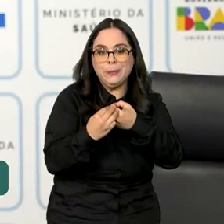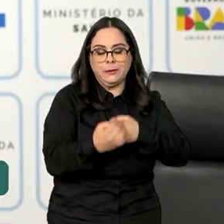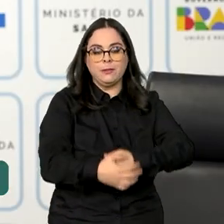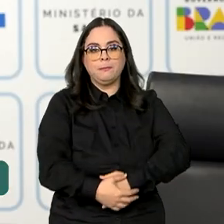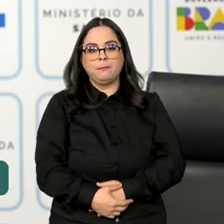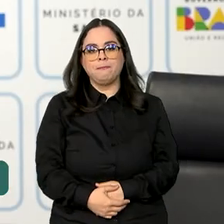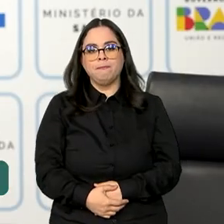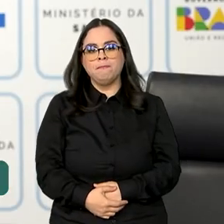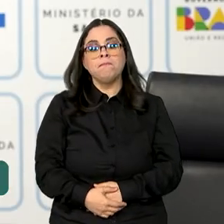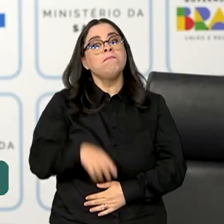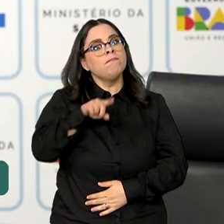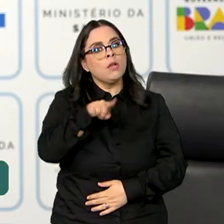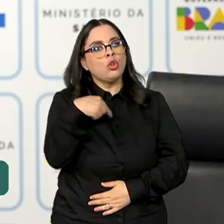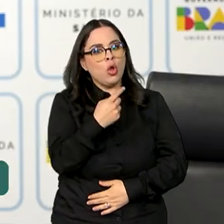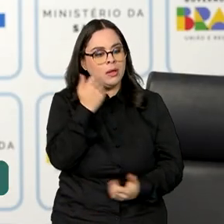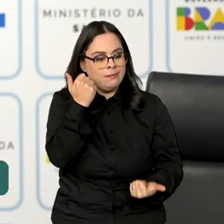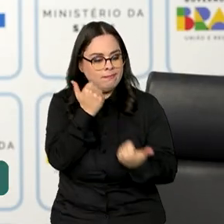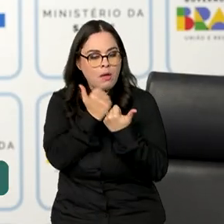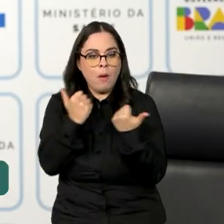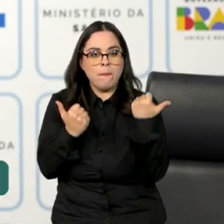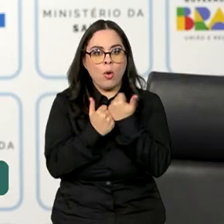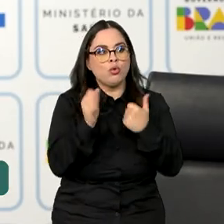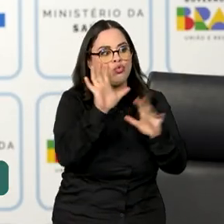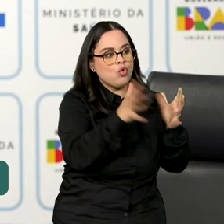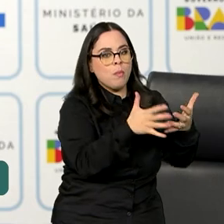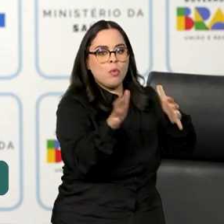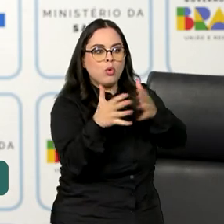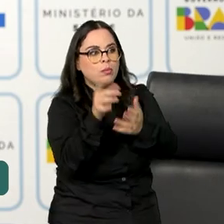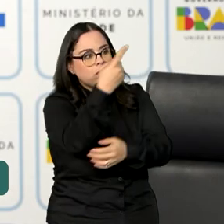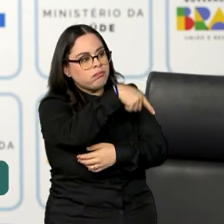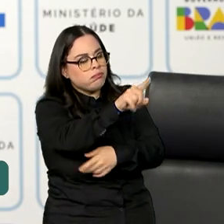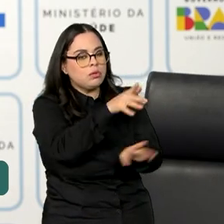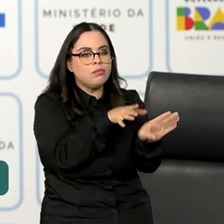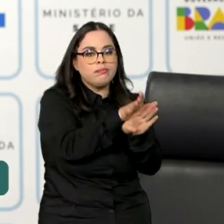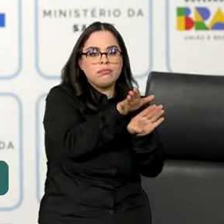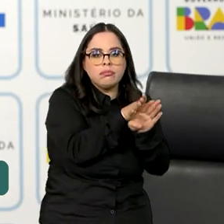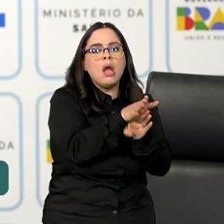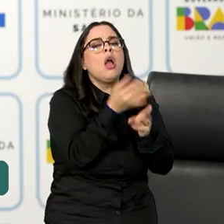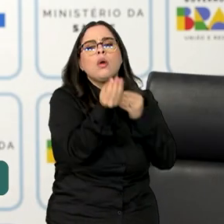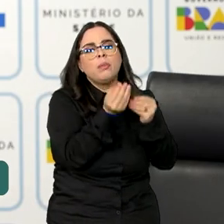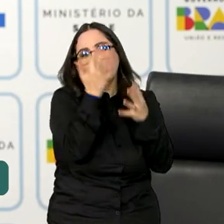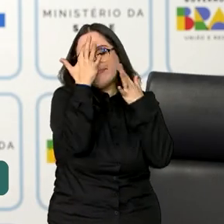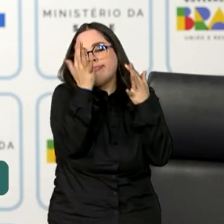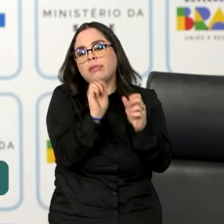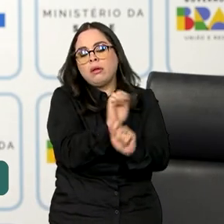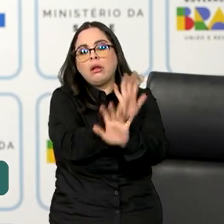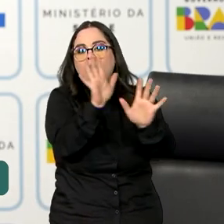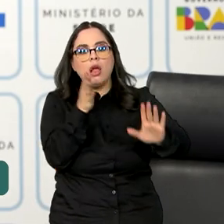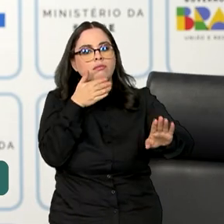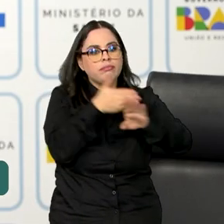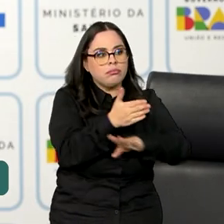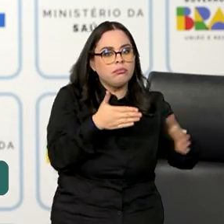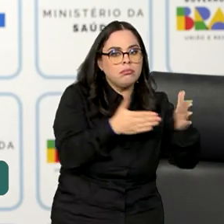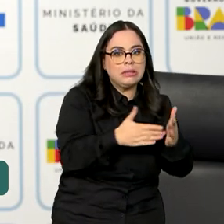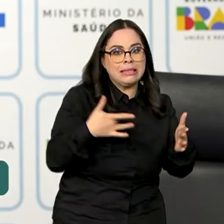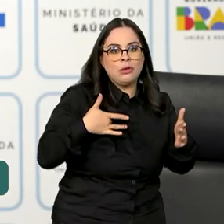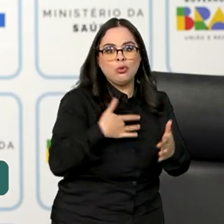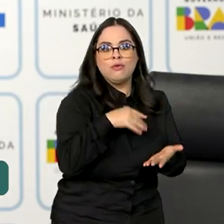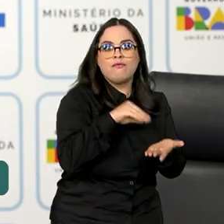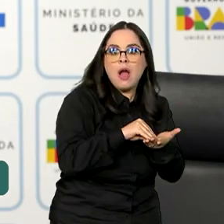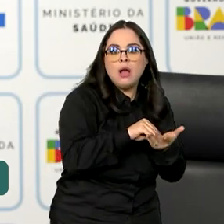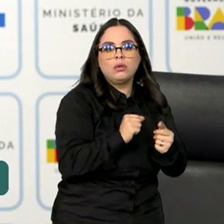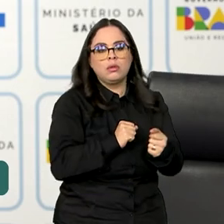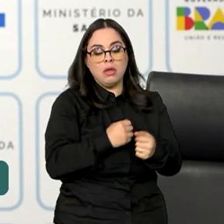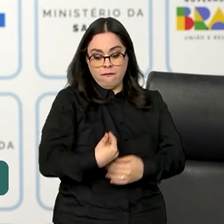Um apoio à gestão para poder entender quais são as dificuldades de acesso à saúde, à